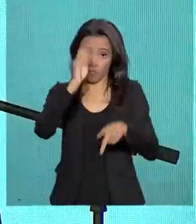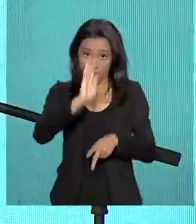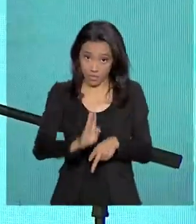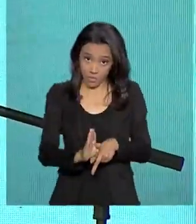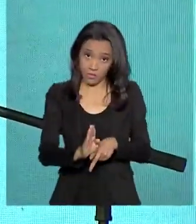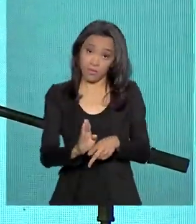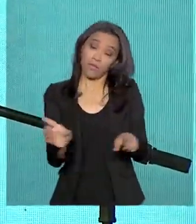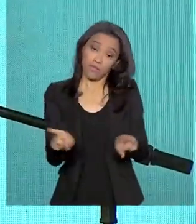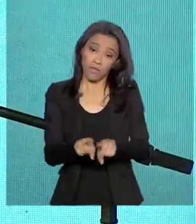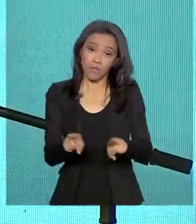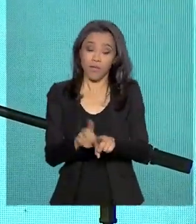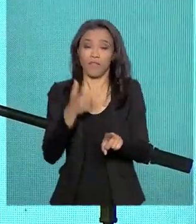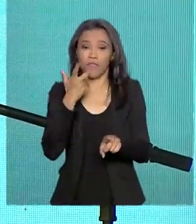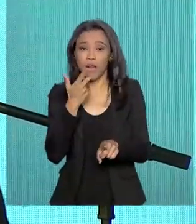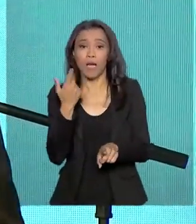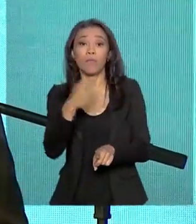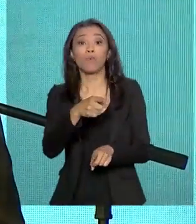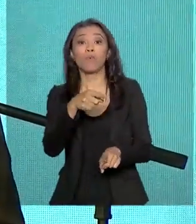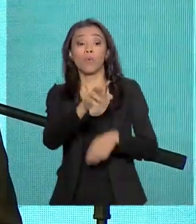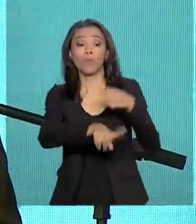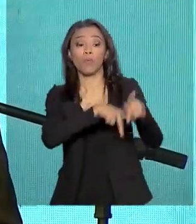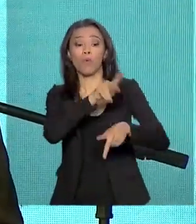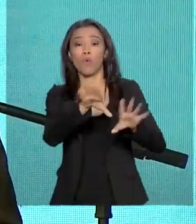parte, também com nossos irmãos argentinos.